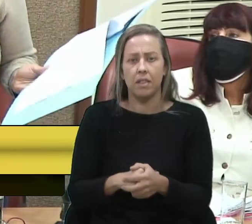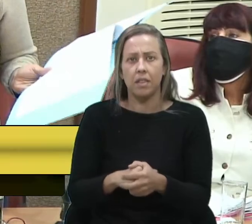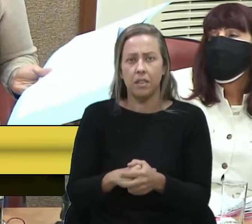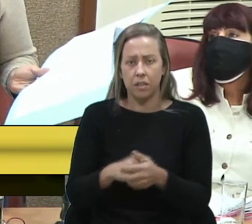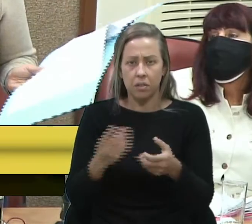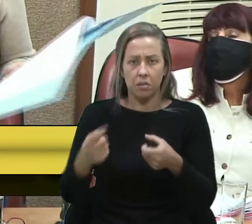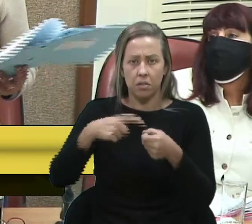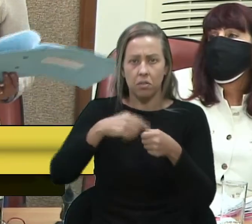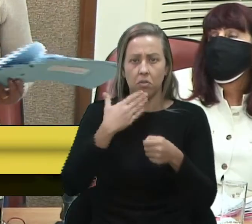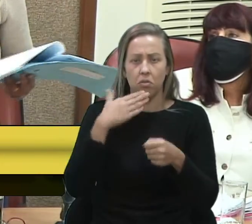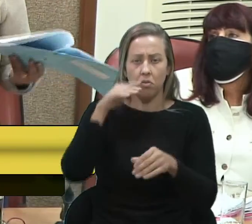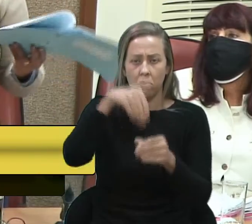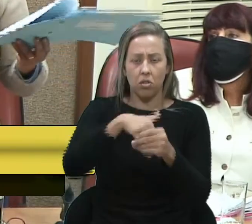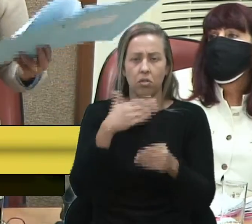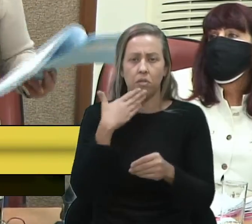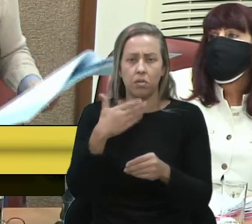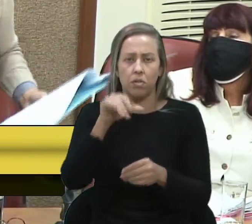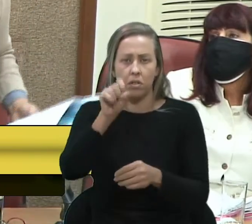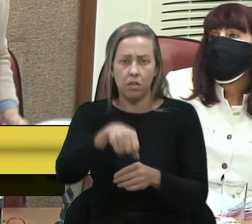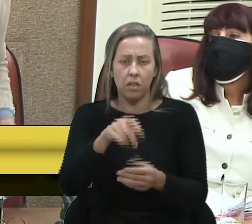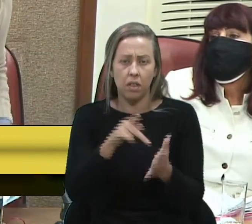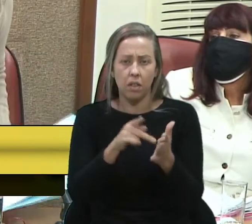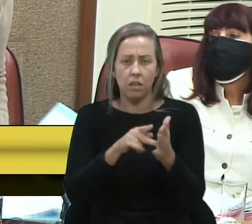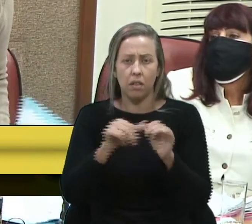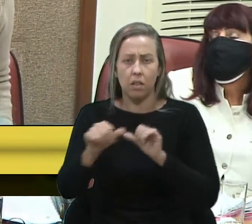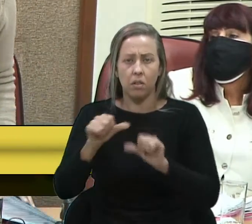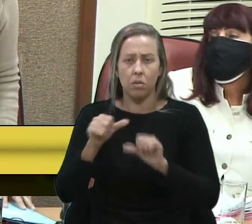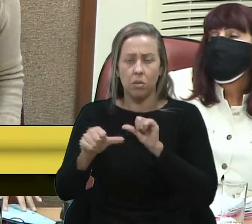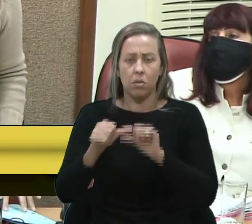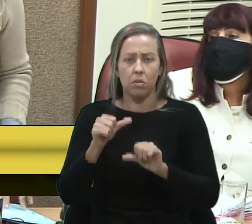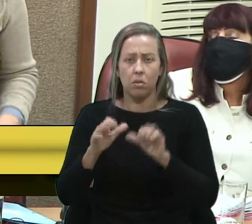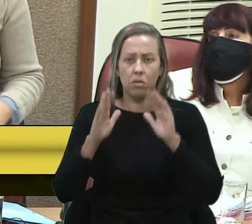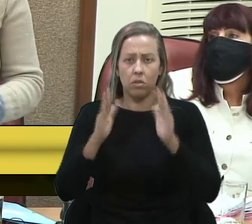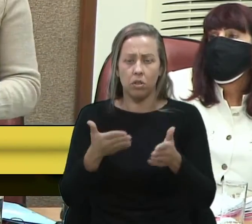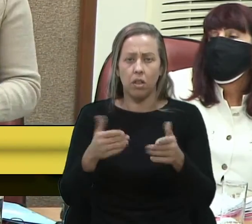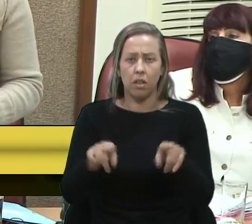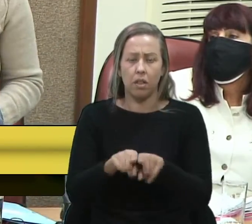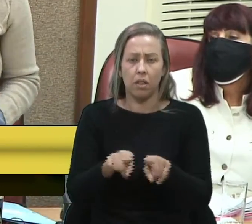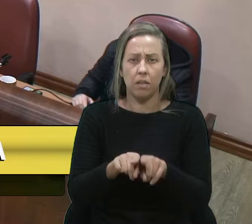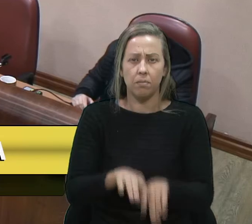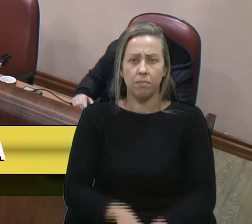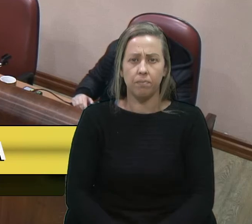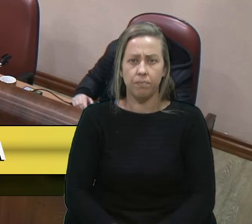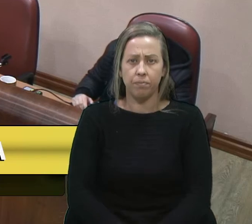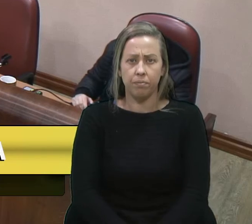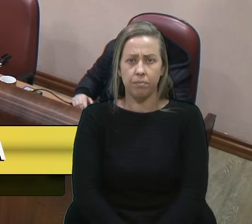mais, eu votarei favorável, porque, na verdade, ele não muda muito o que já está posto pelo serviço público.